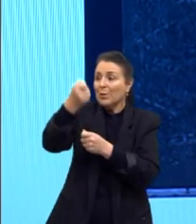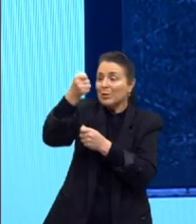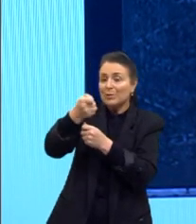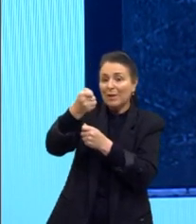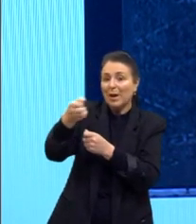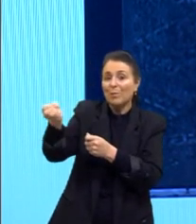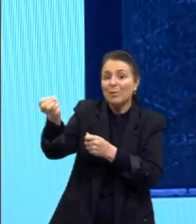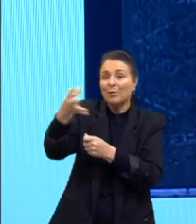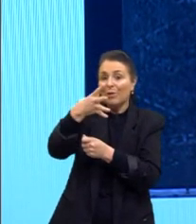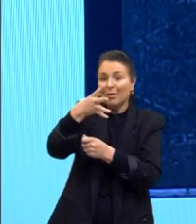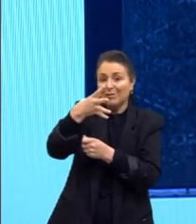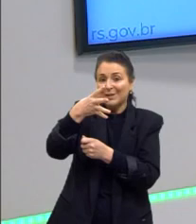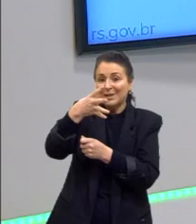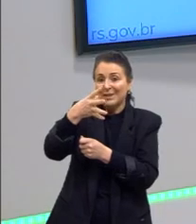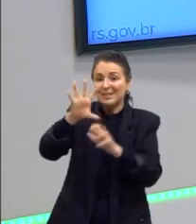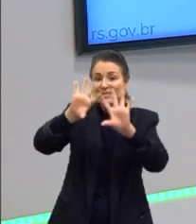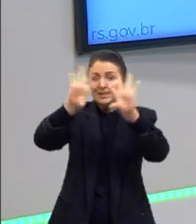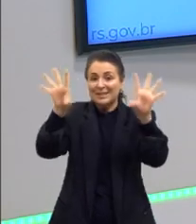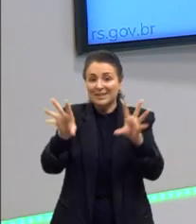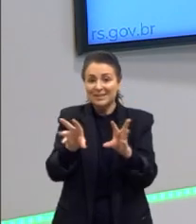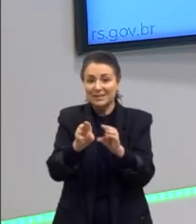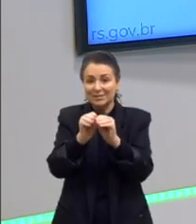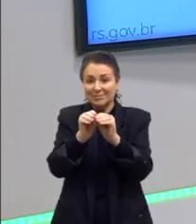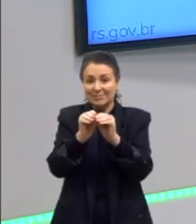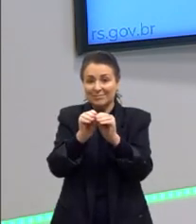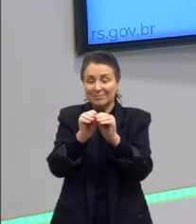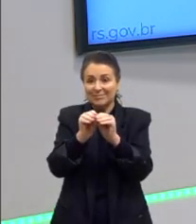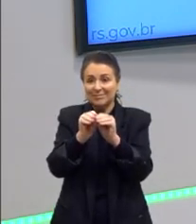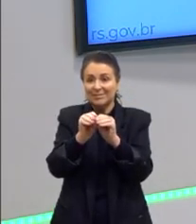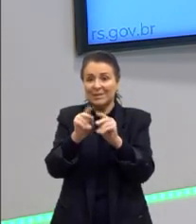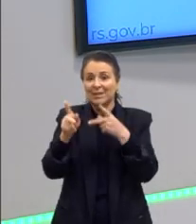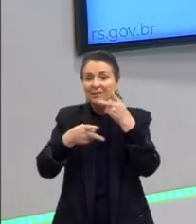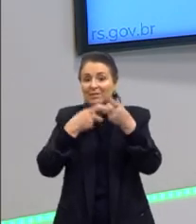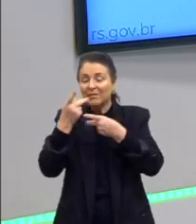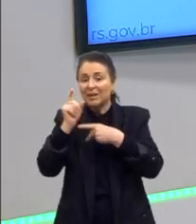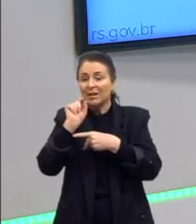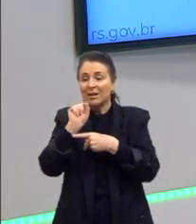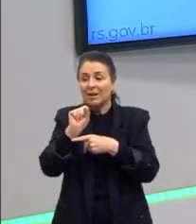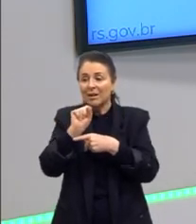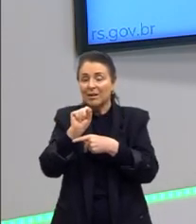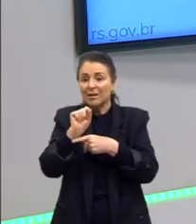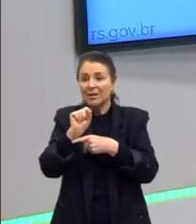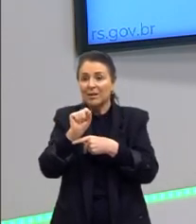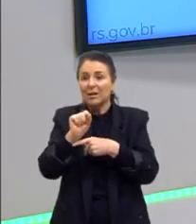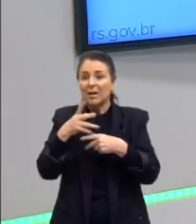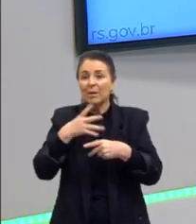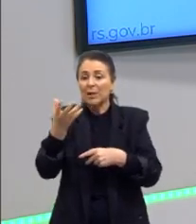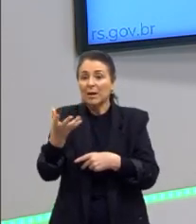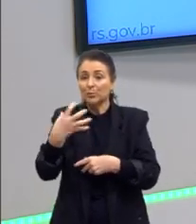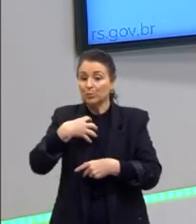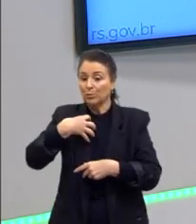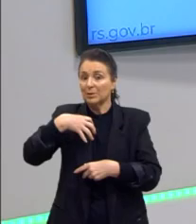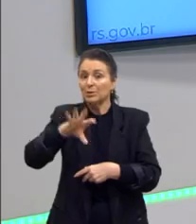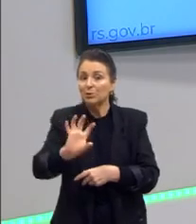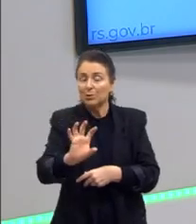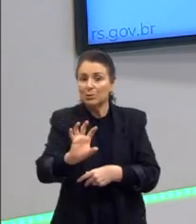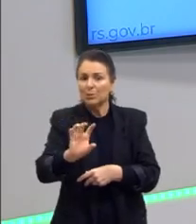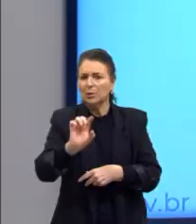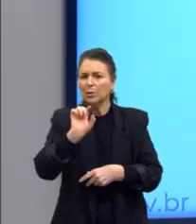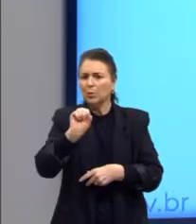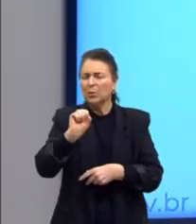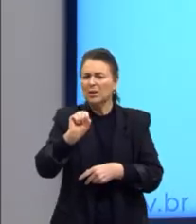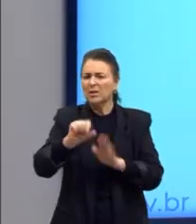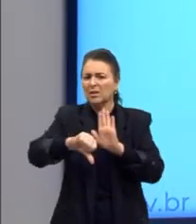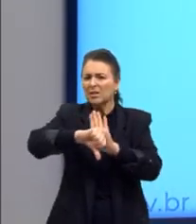continuaria a dialética. Então, seria isso. Então, ele fala assim, olha só. É pelas contradições. Olha aqui. O que seria a